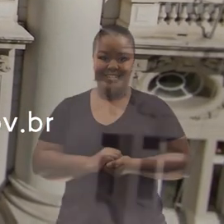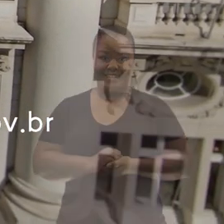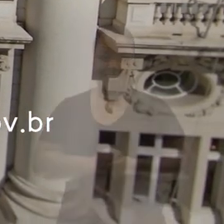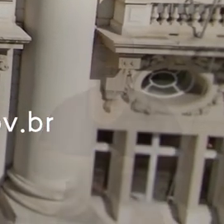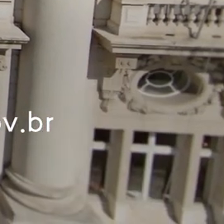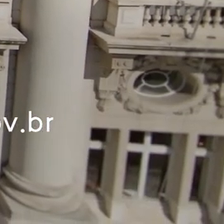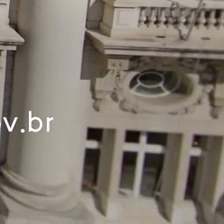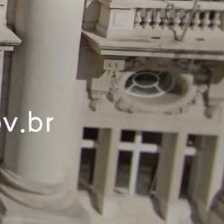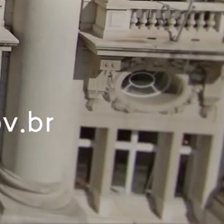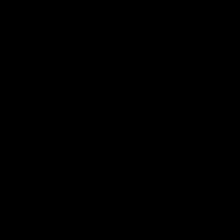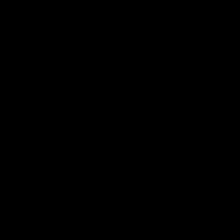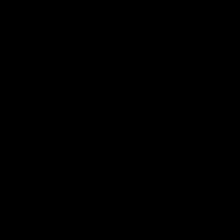gaúcho.